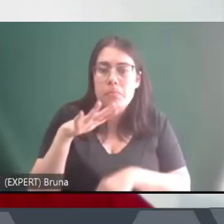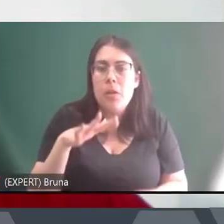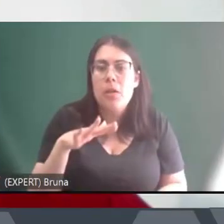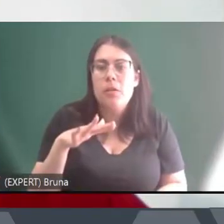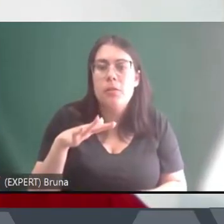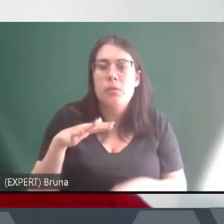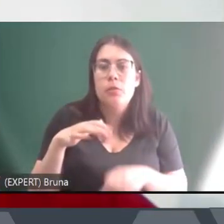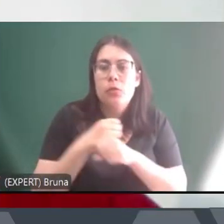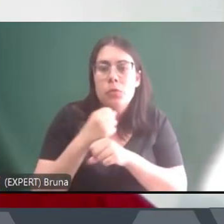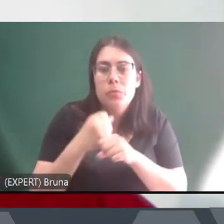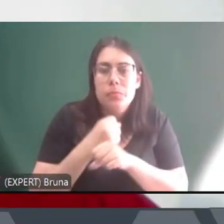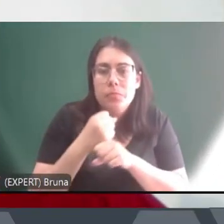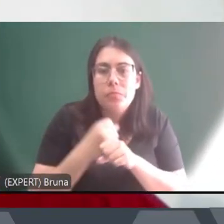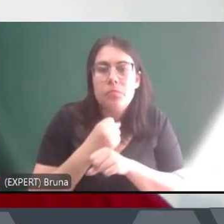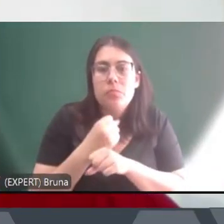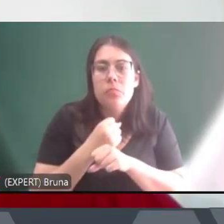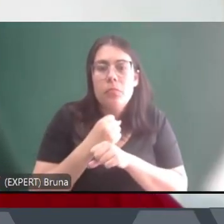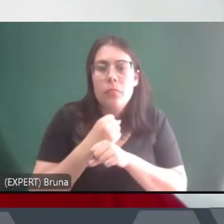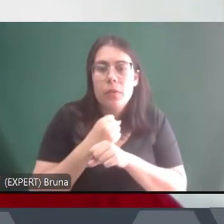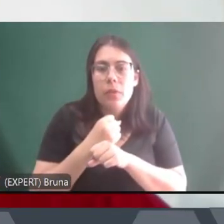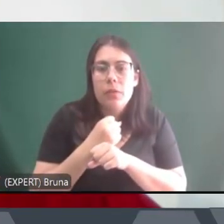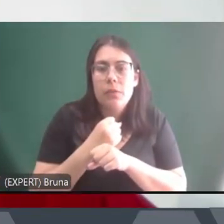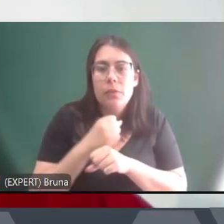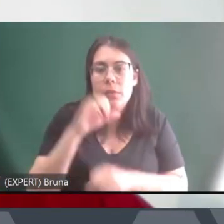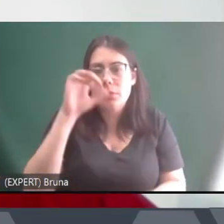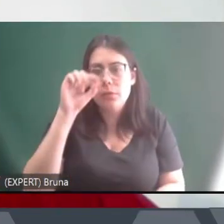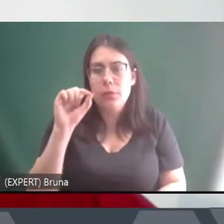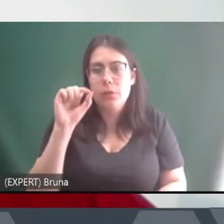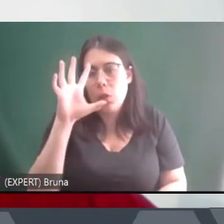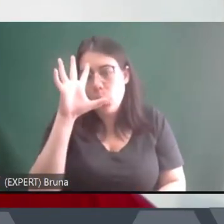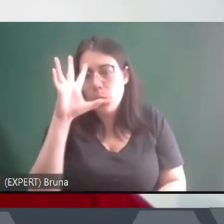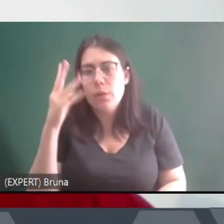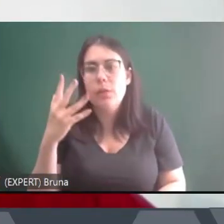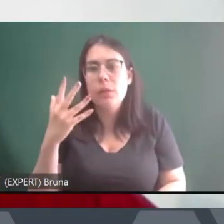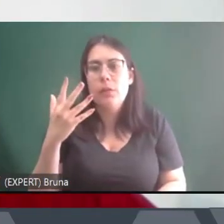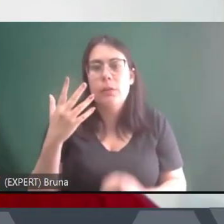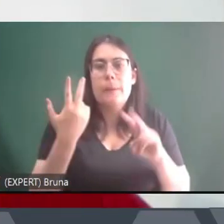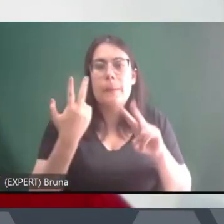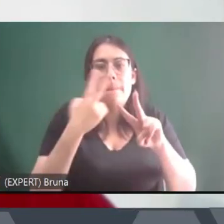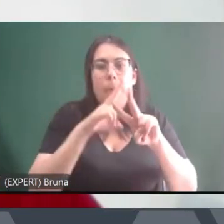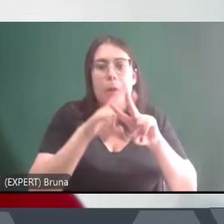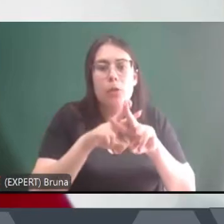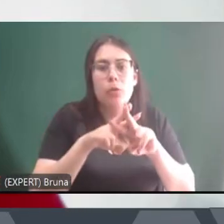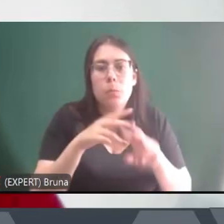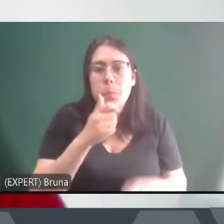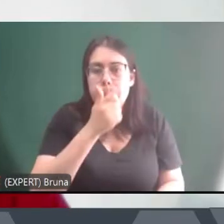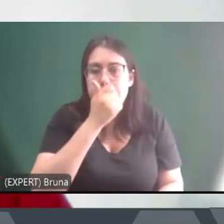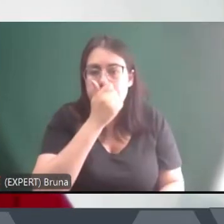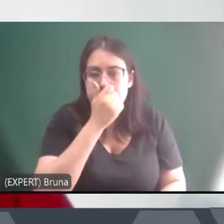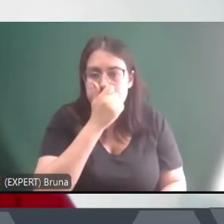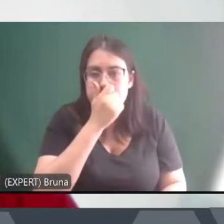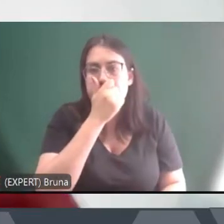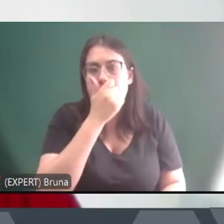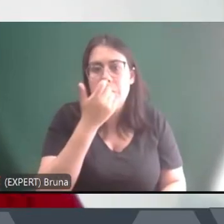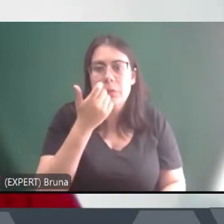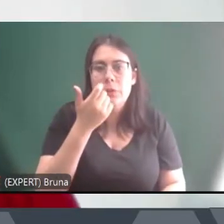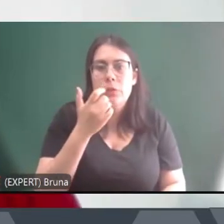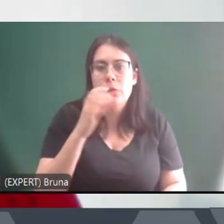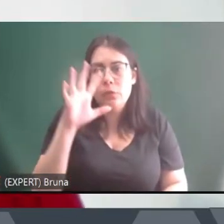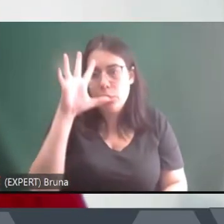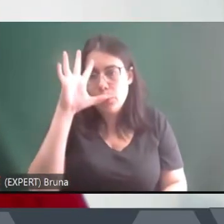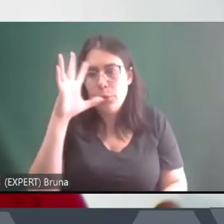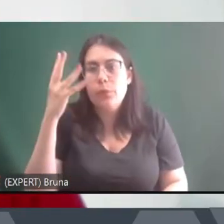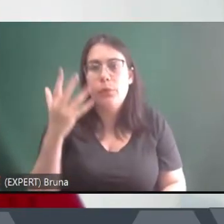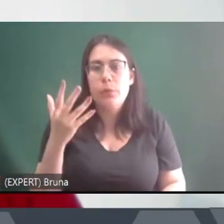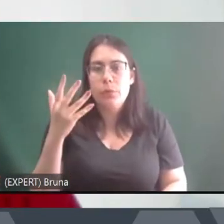anos e nesses presídios super lotados o que vai acontecer? Vão surgir e vão ser